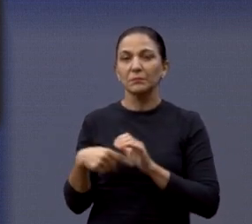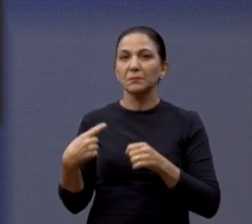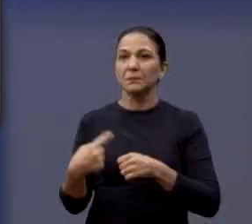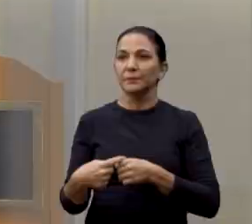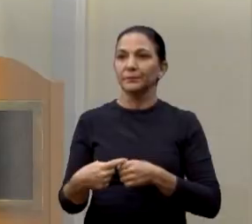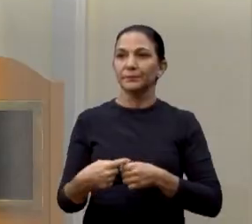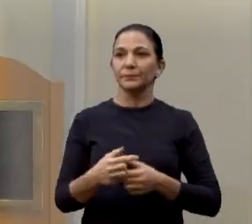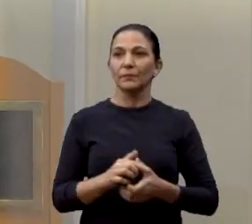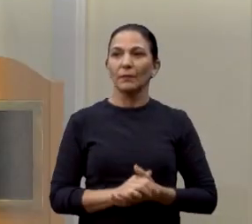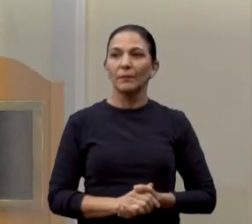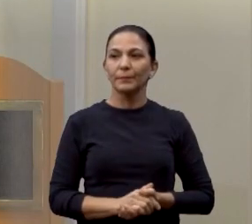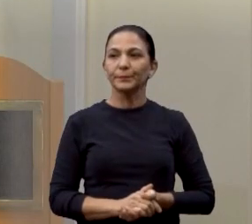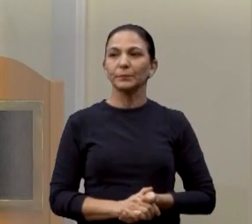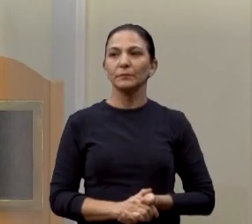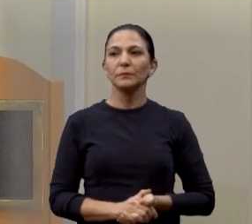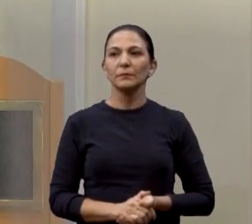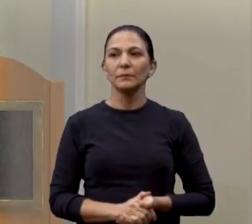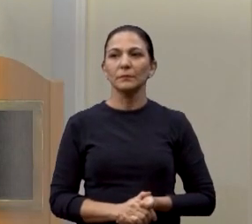presidente?